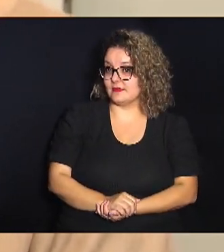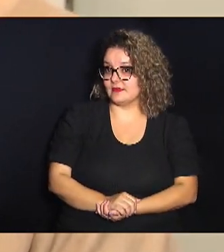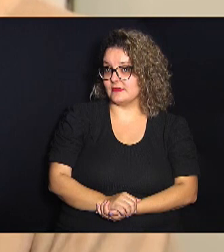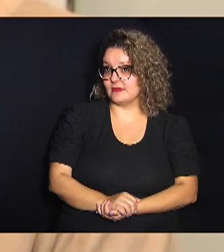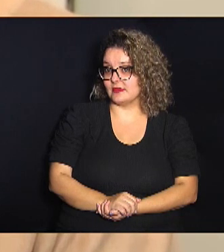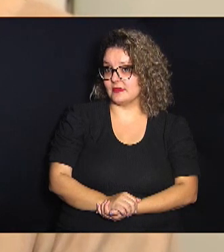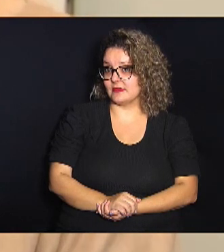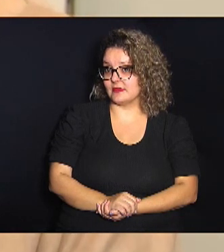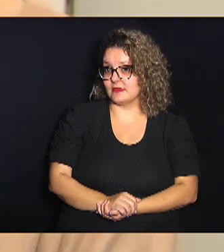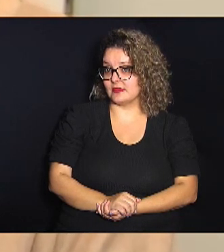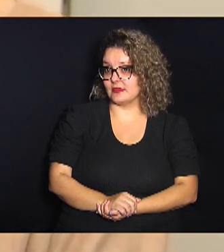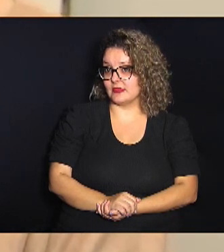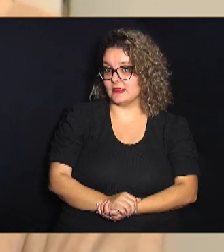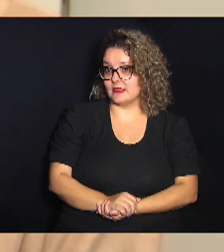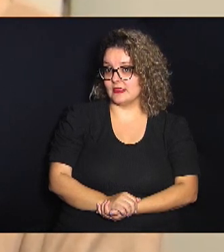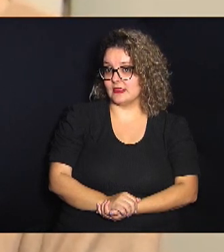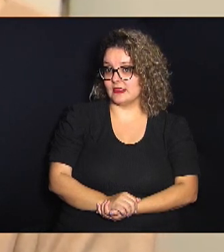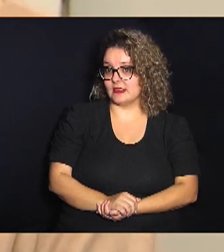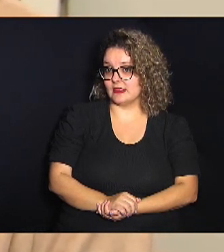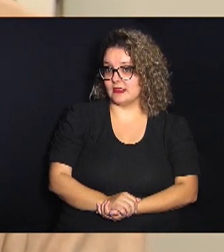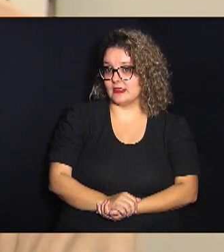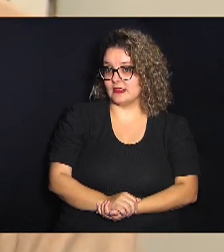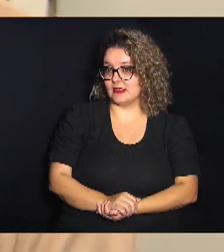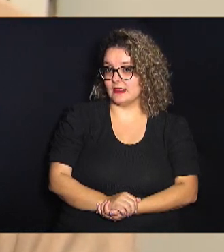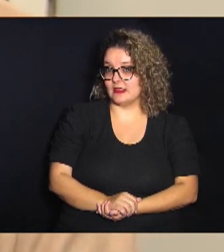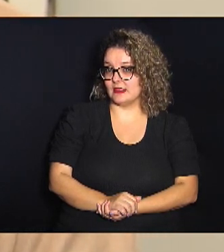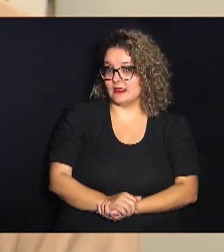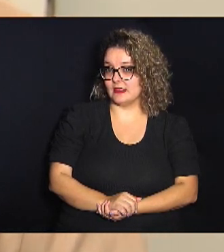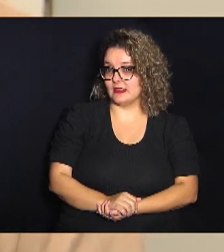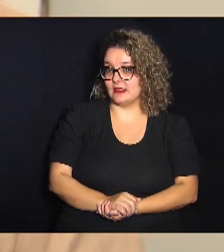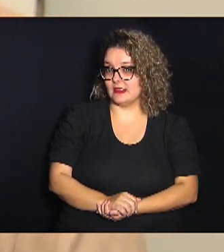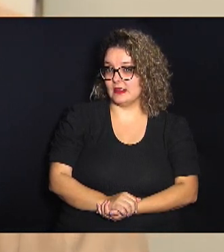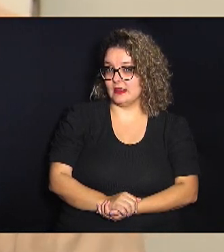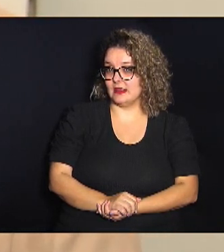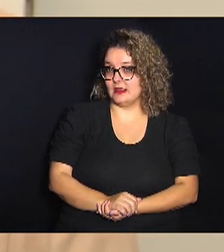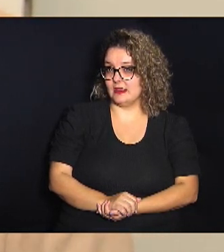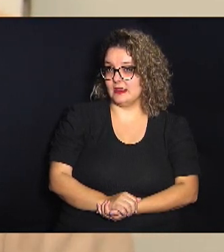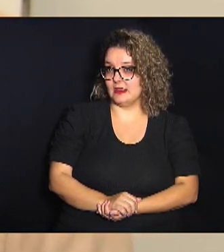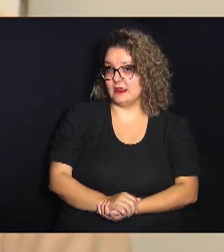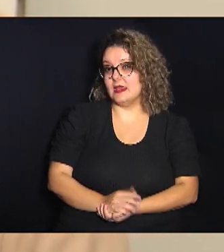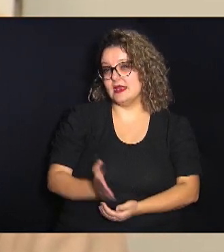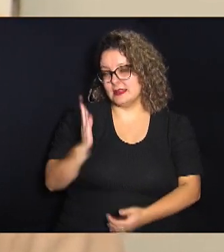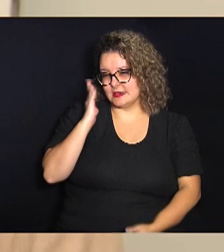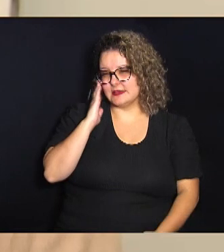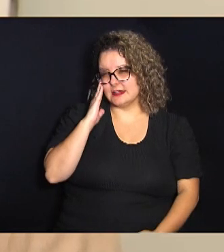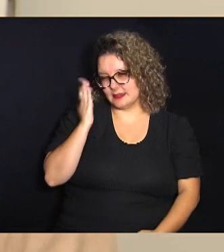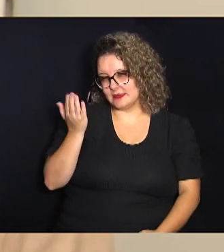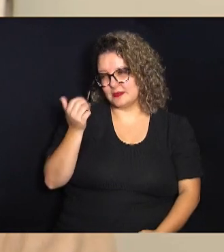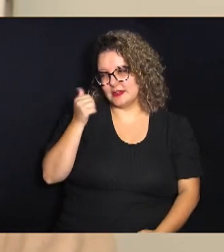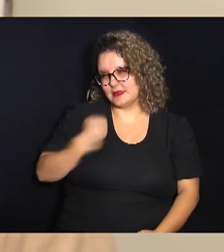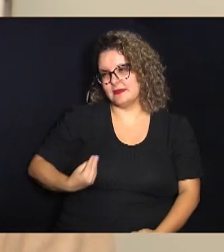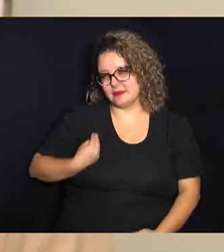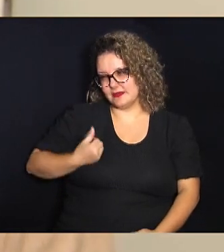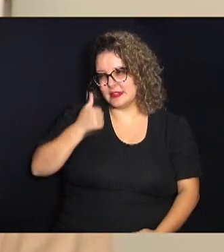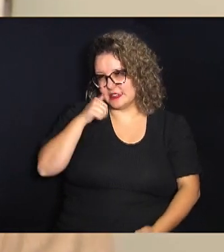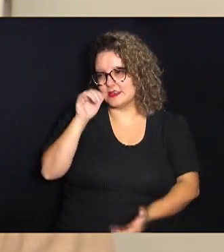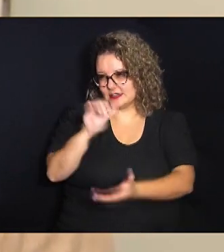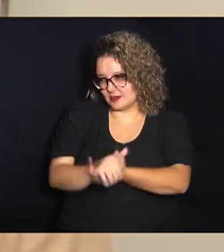Era, era, sabe como, sabe, de vida da esposa, né? Que é